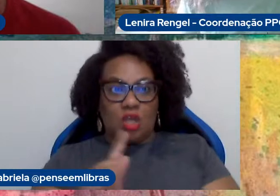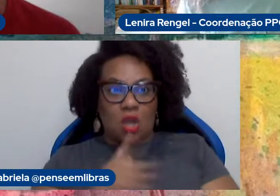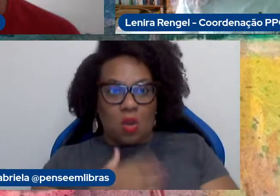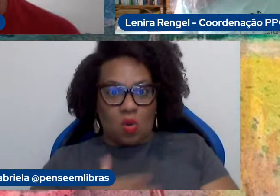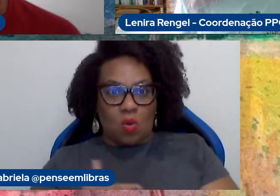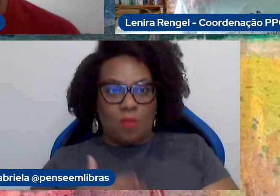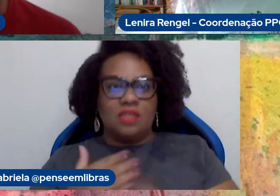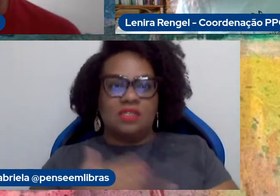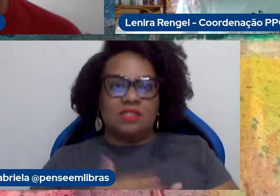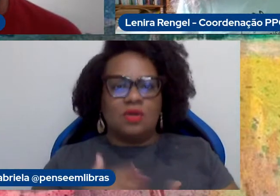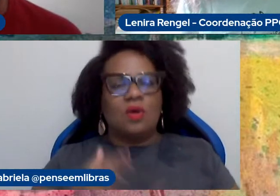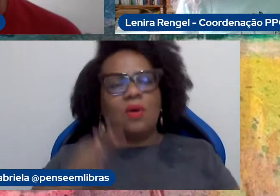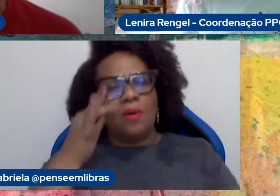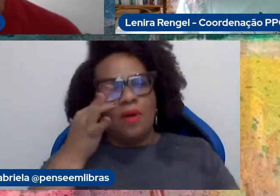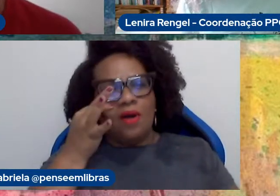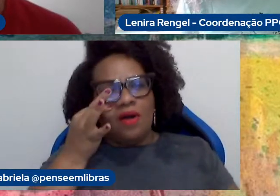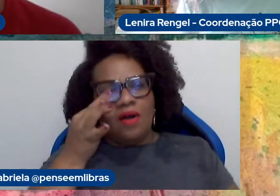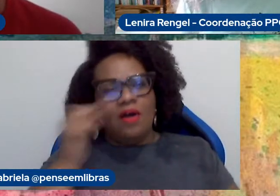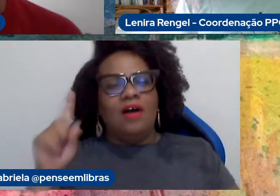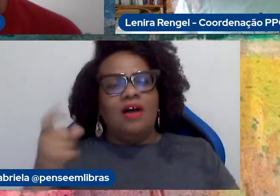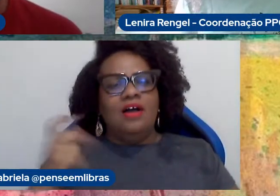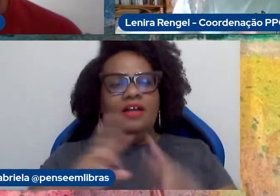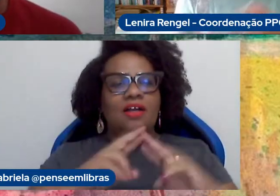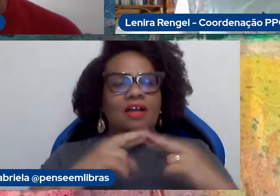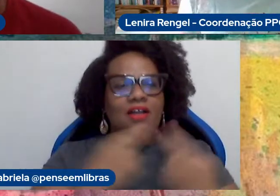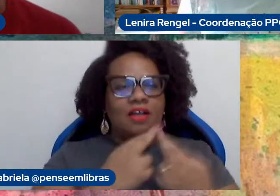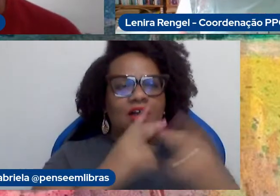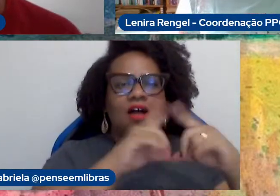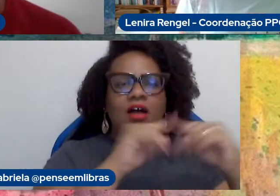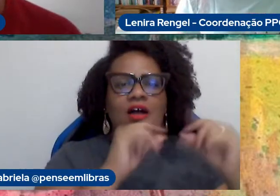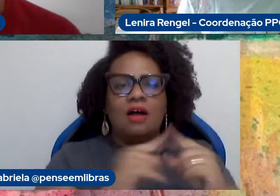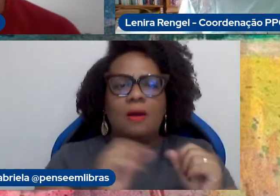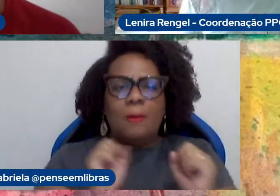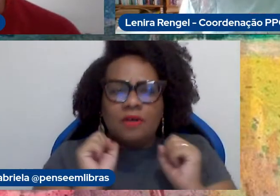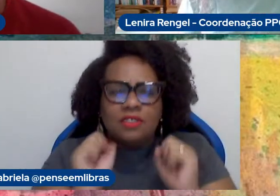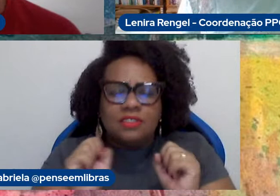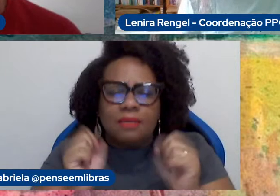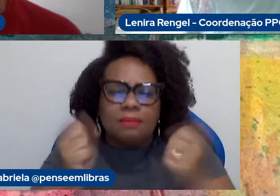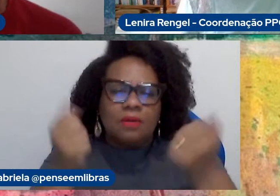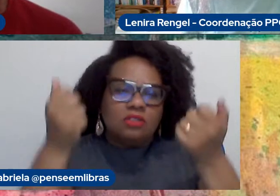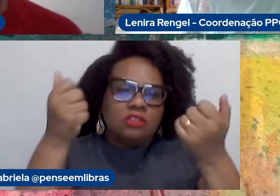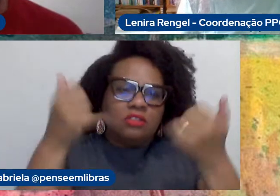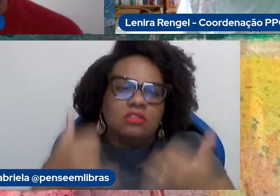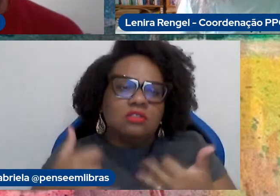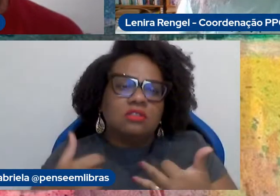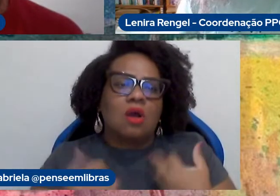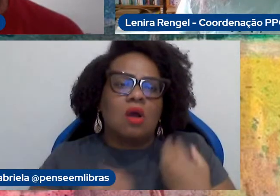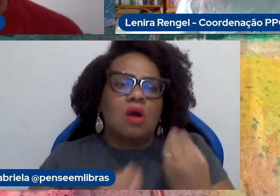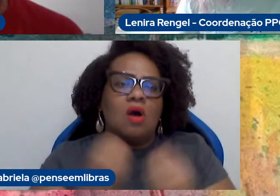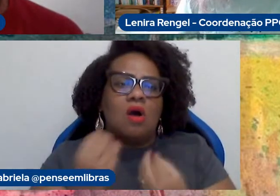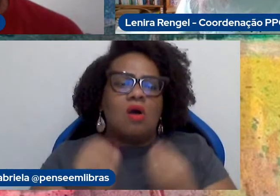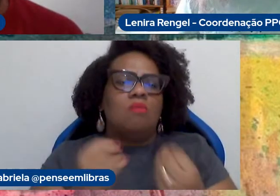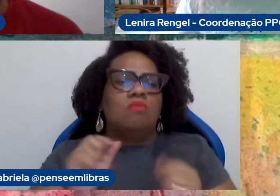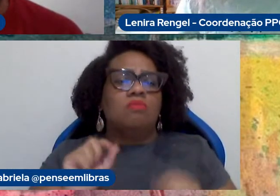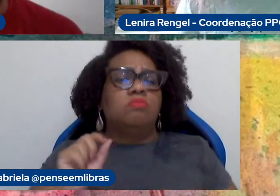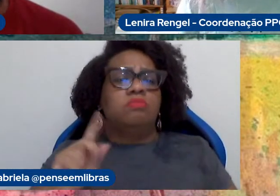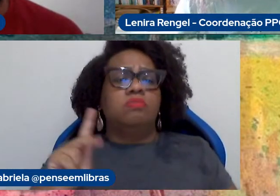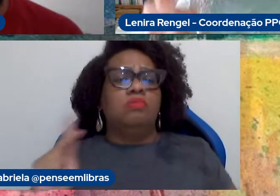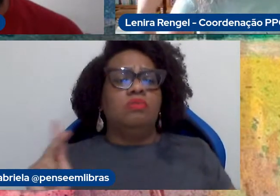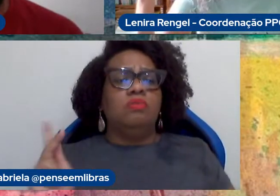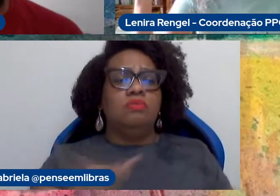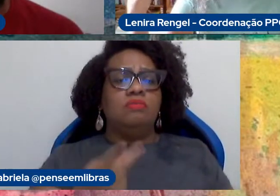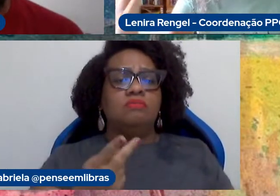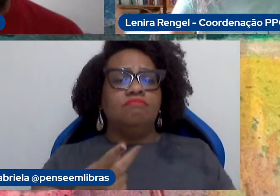presencial, com reuniões em Brasília, se você puder falar um pouco, Lucas, do que está acontecendo, né?